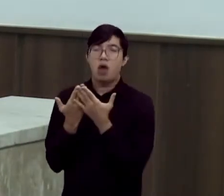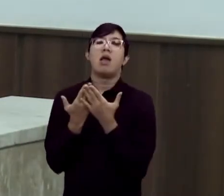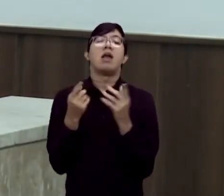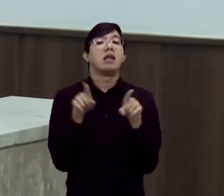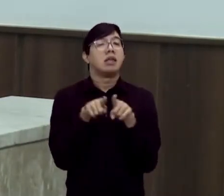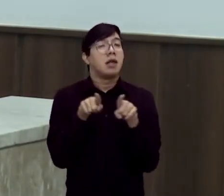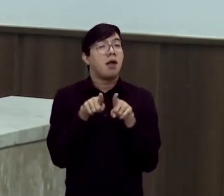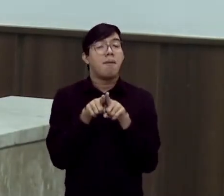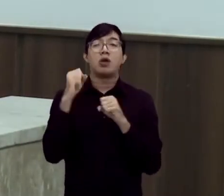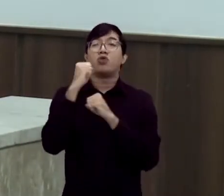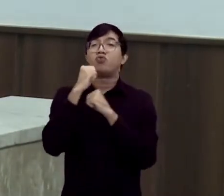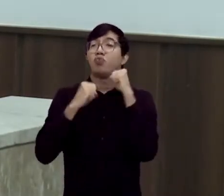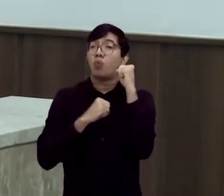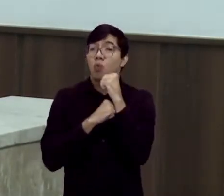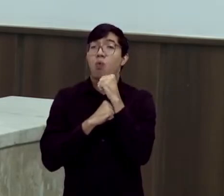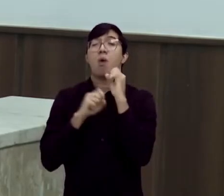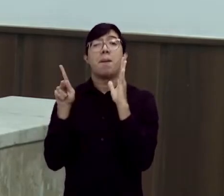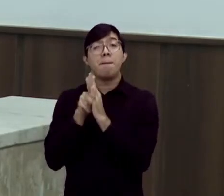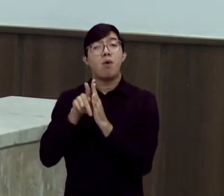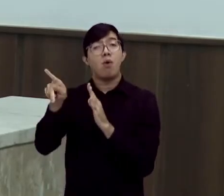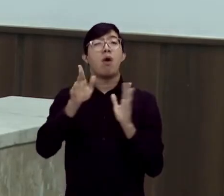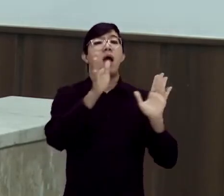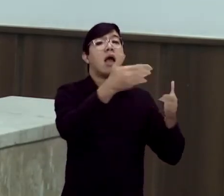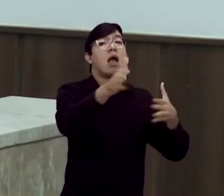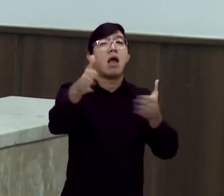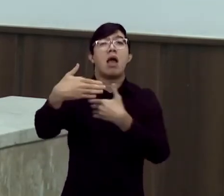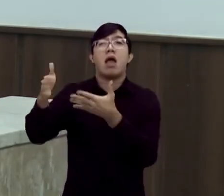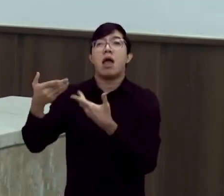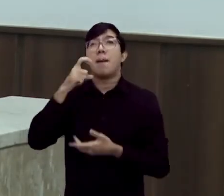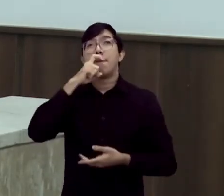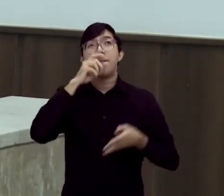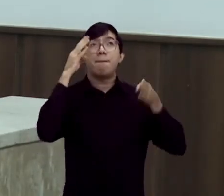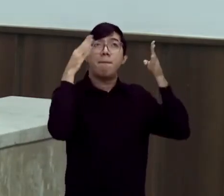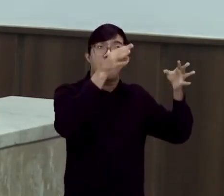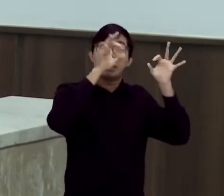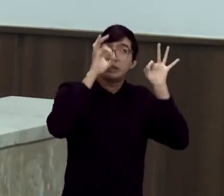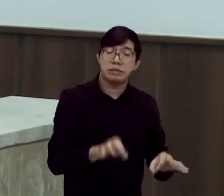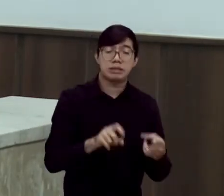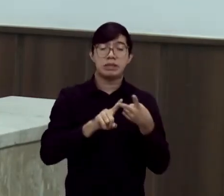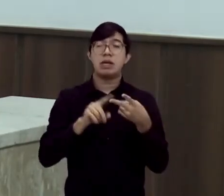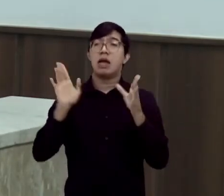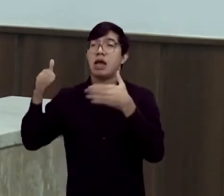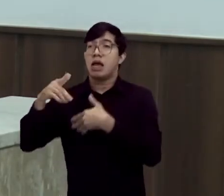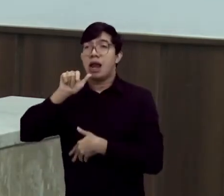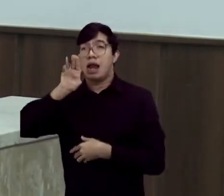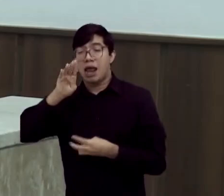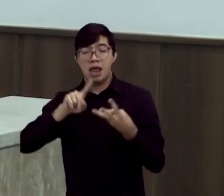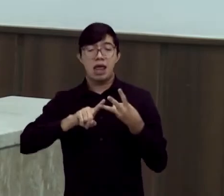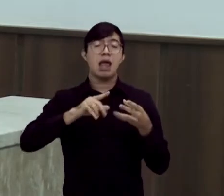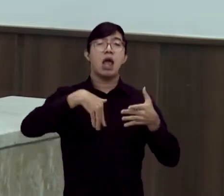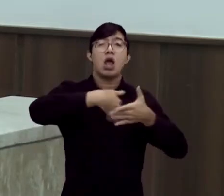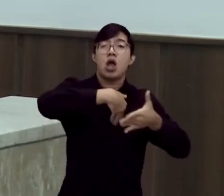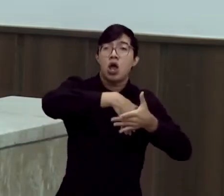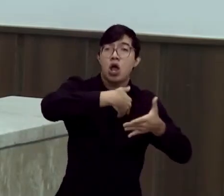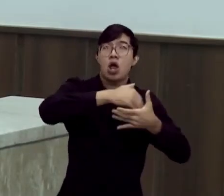sua estrutura física, que garanta salas climatizadas, que garantam laboratórios, quadras poliesportivas,